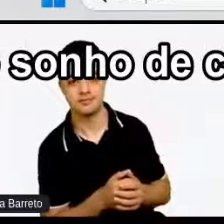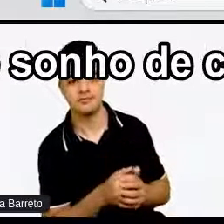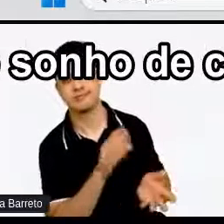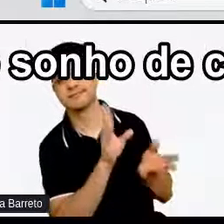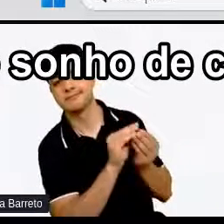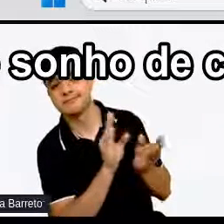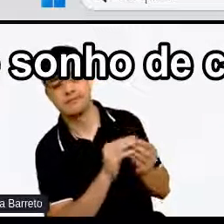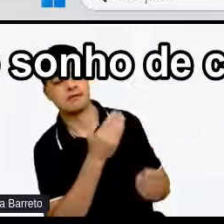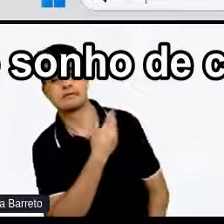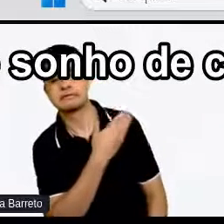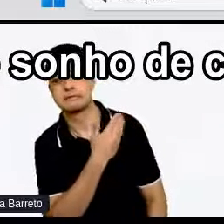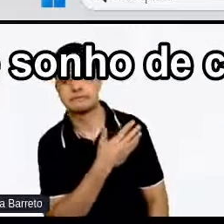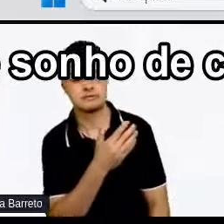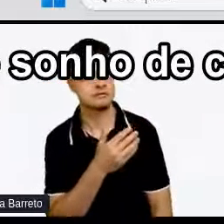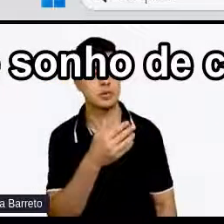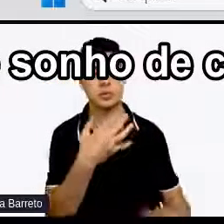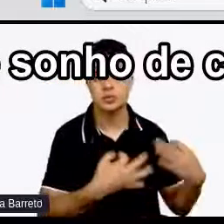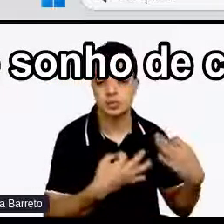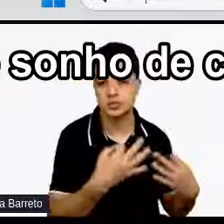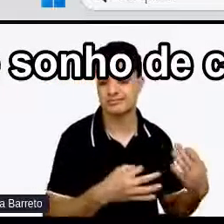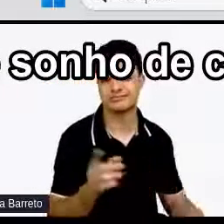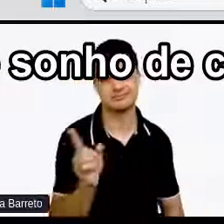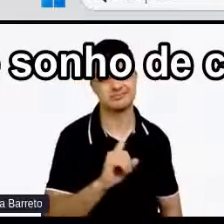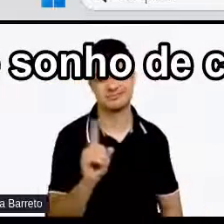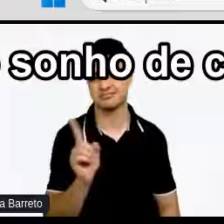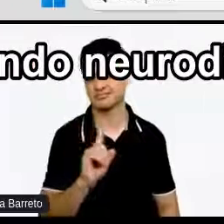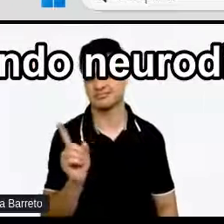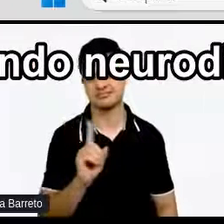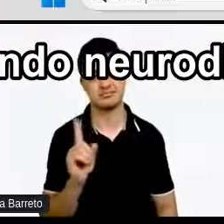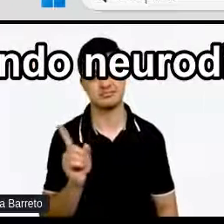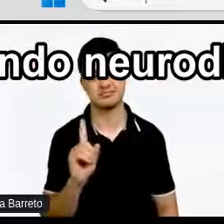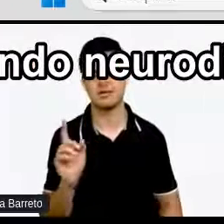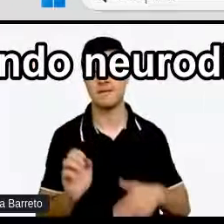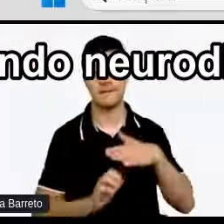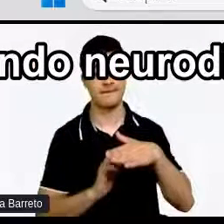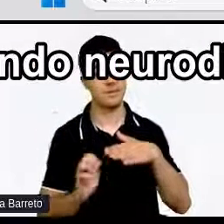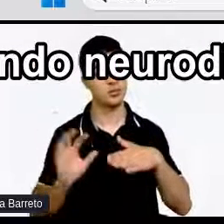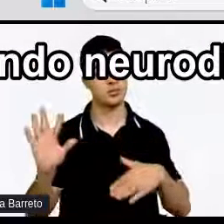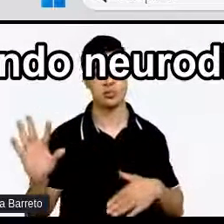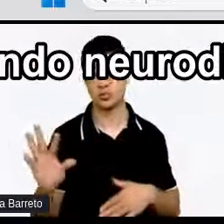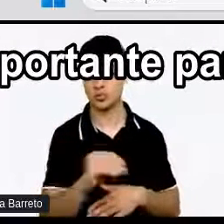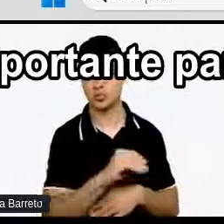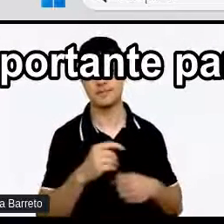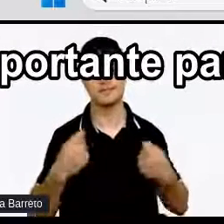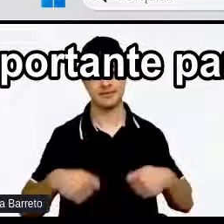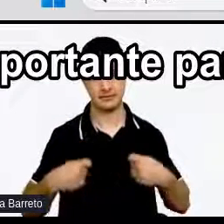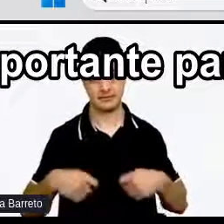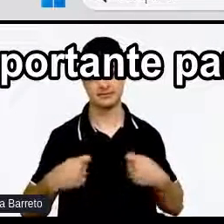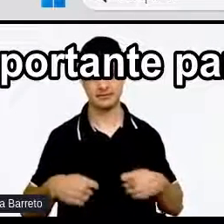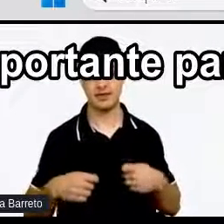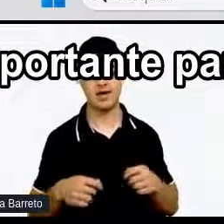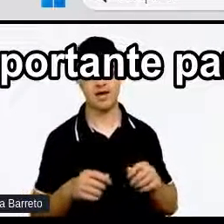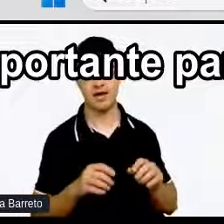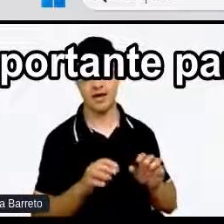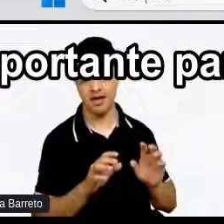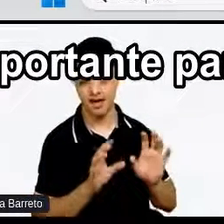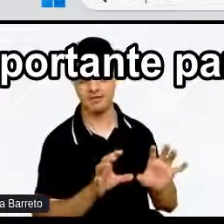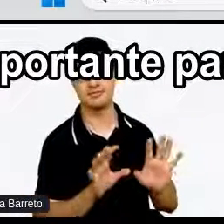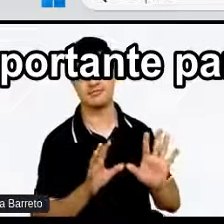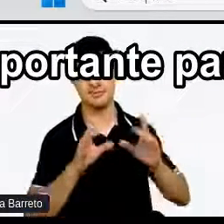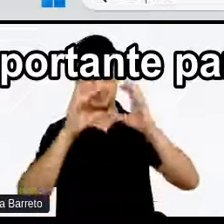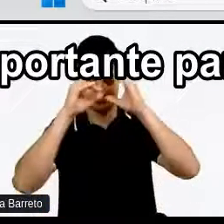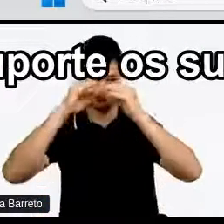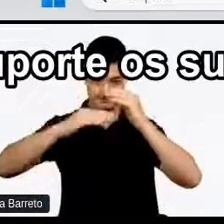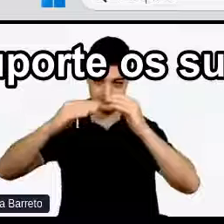Esse ambiente É o sonho de consumo De qualquer organização Tendo neurodivergente Ou não Mas é muito importante Para a gente Conduzir